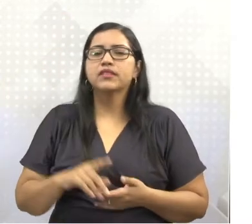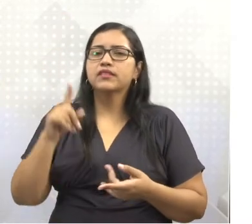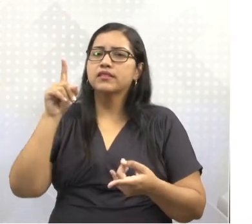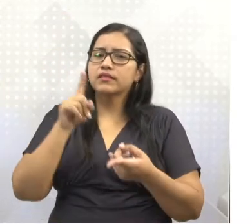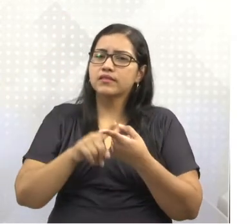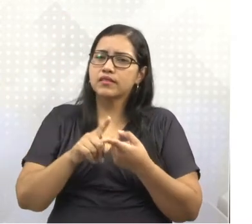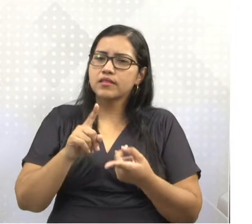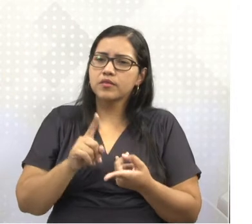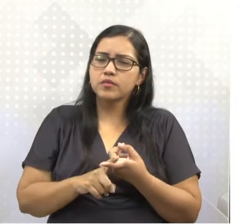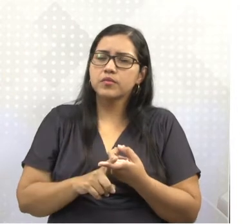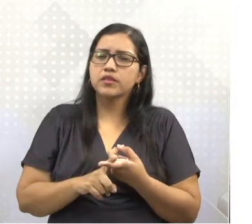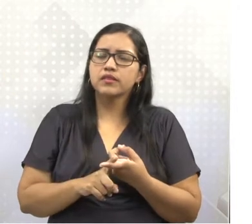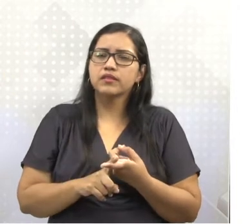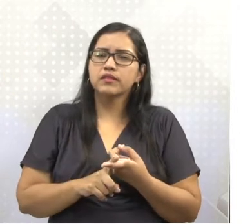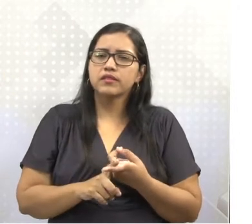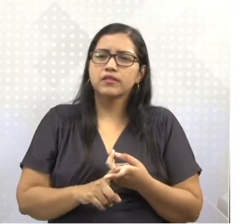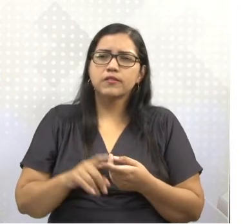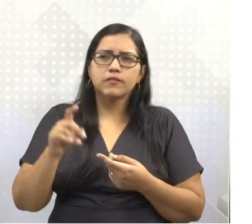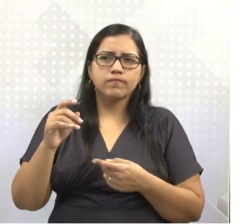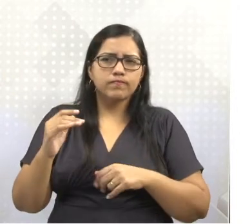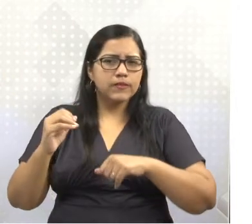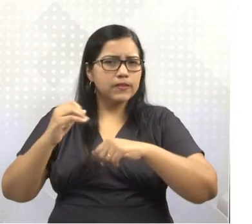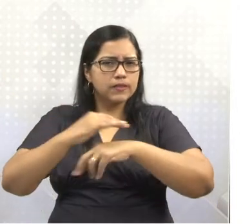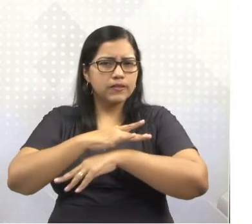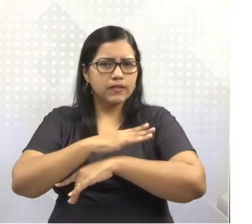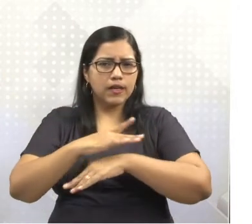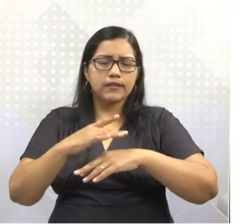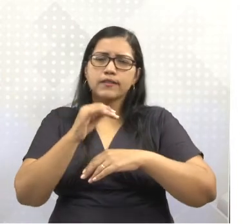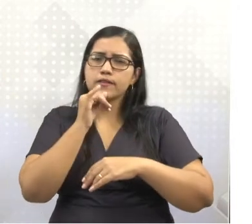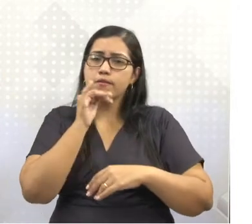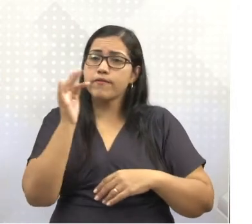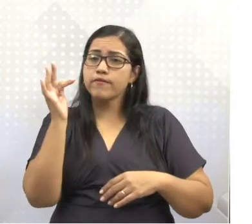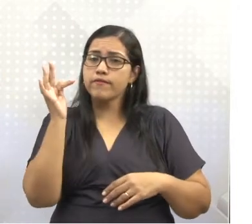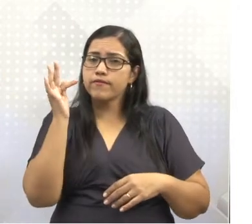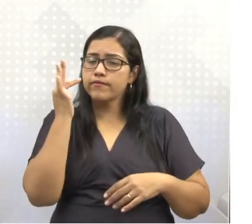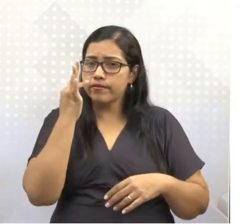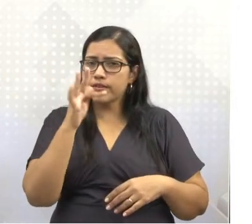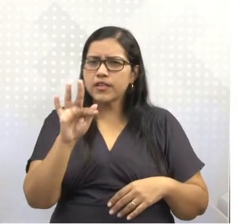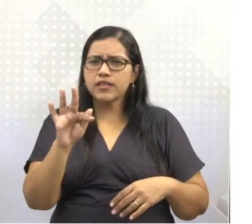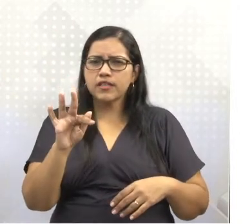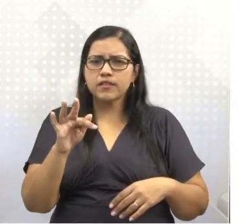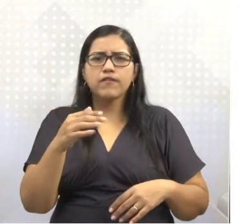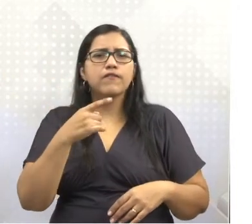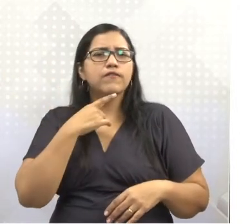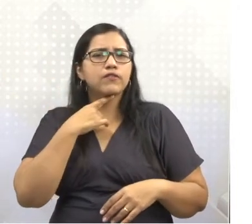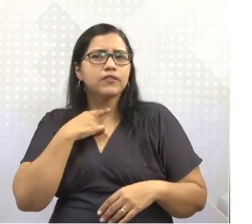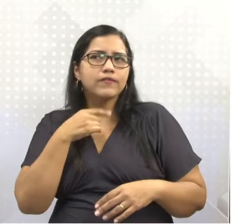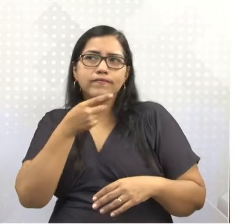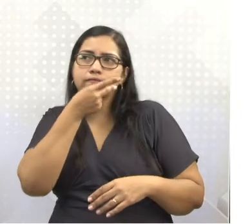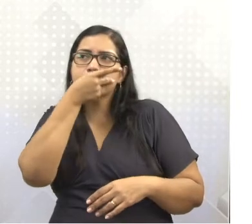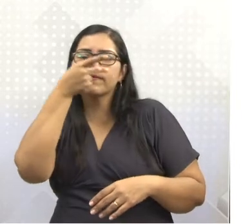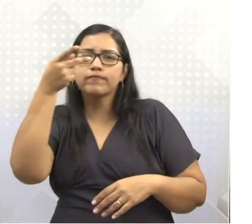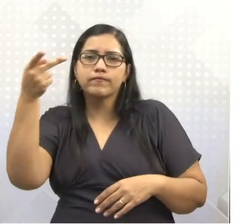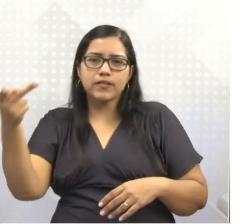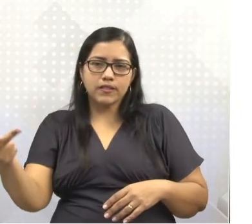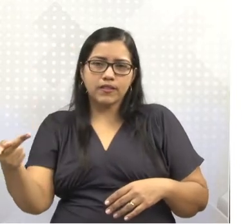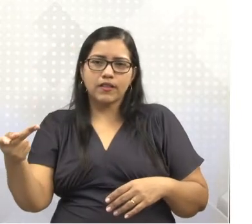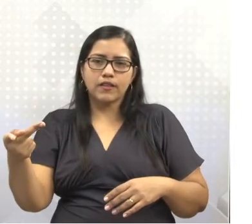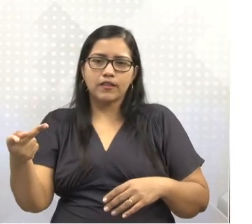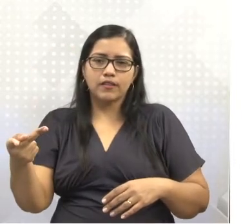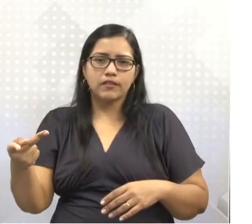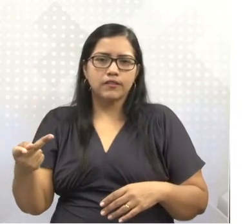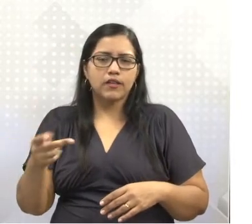as principais cidades. A França, por exemplo, quem não quer visitar Paris, passar pelo Arco do Triunfo, que foi uma obra